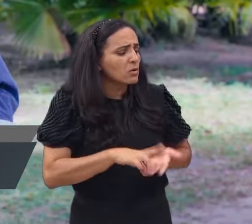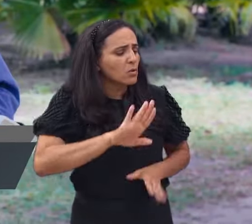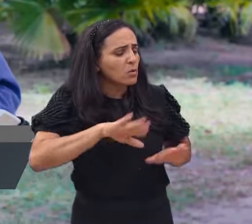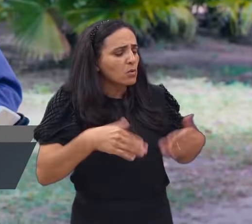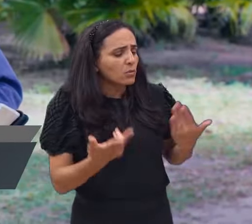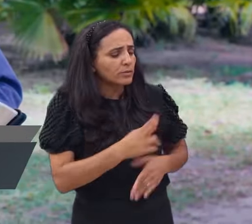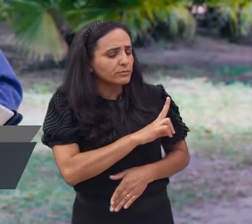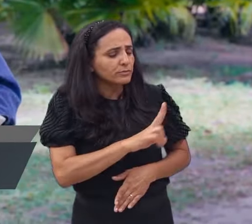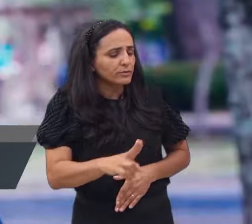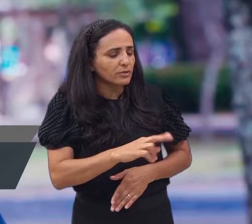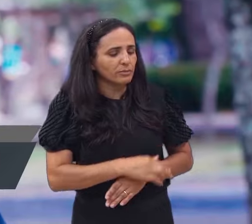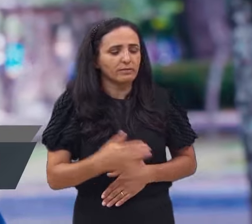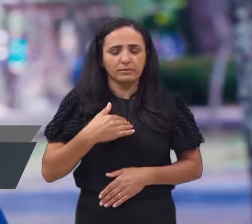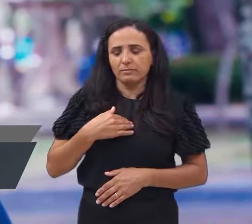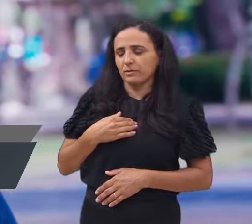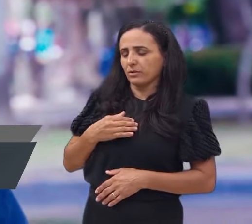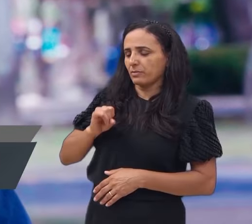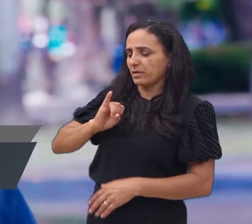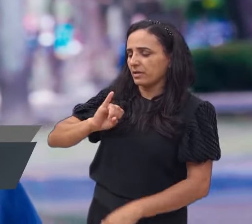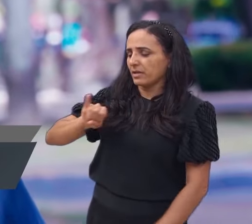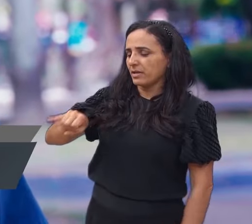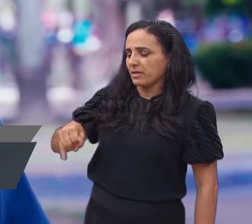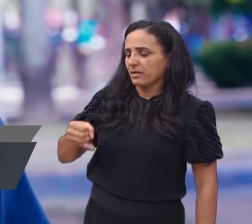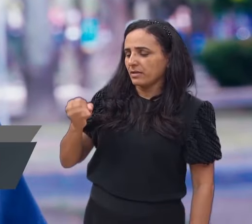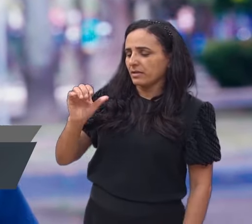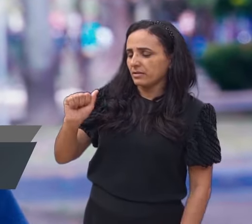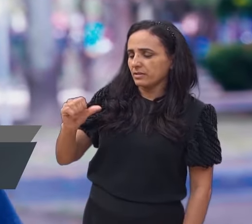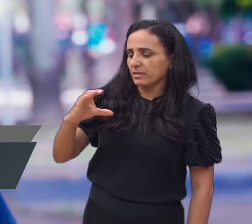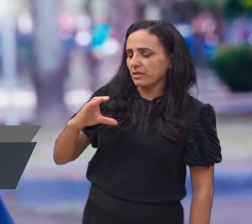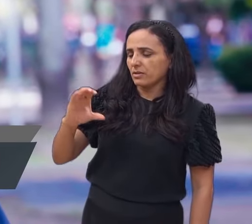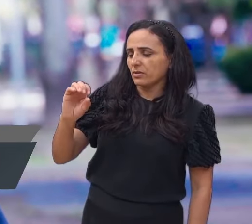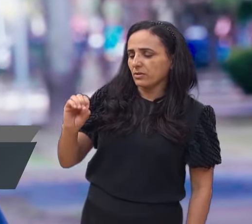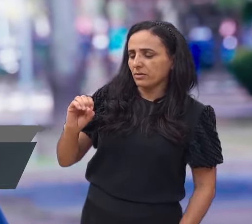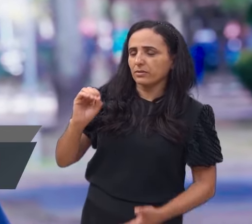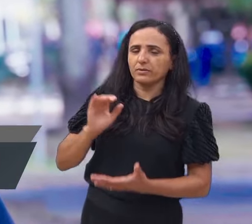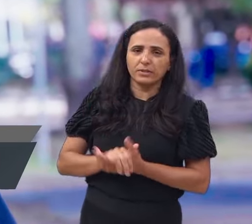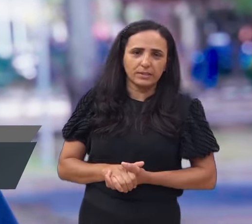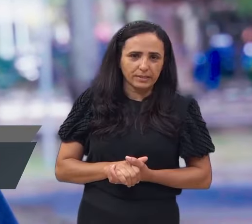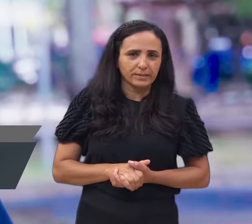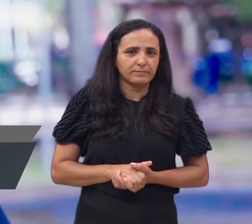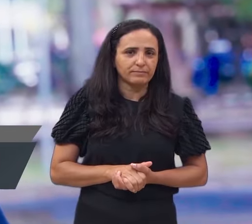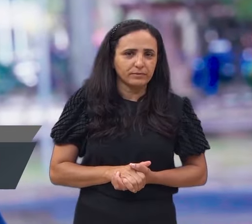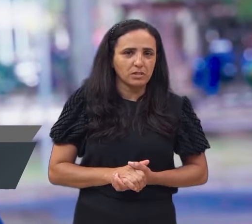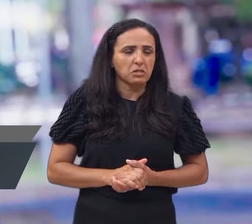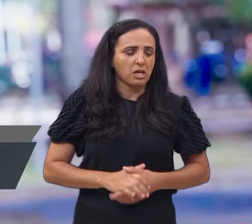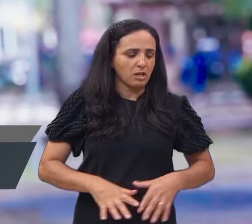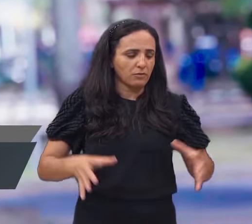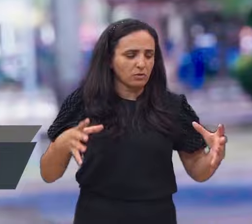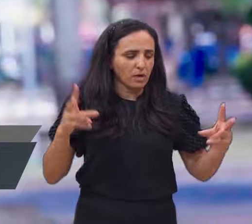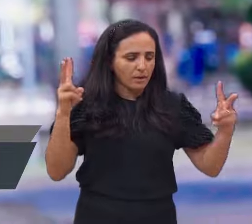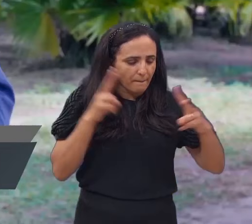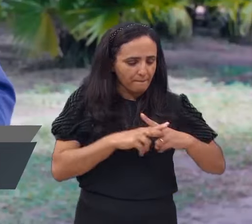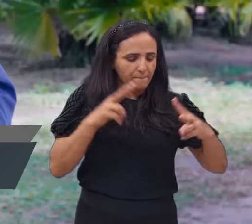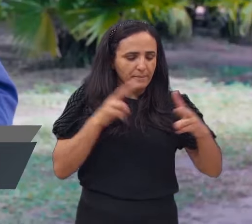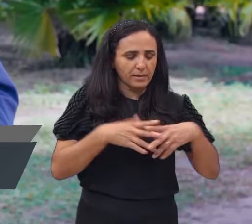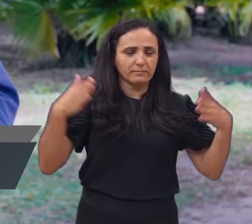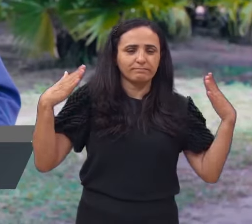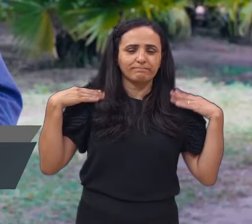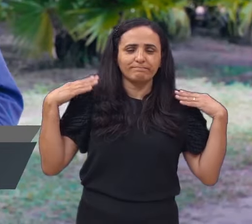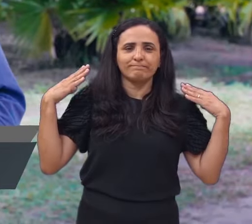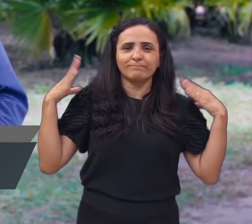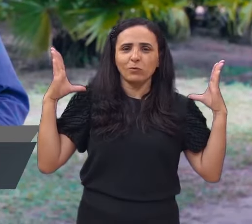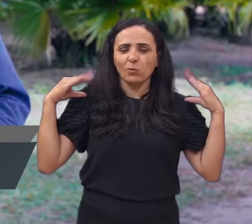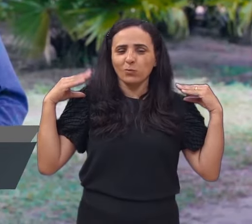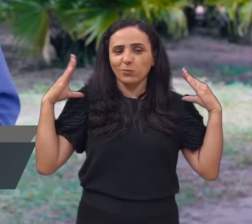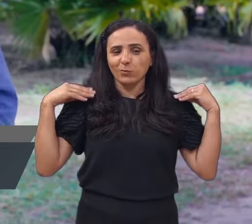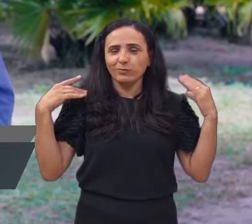aparece, e ali Ele luta, luta, até o amanhecer. Ele não larga o anjo, e